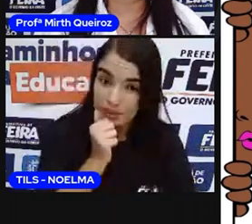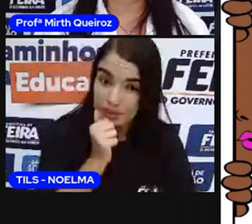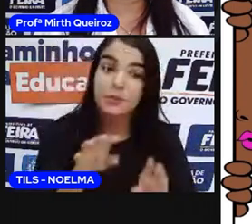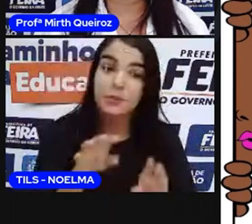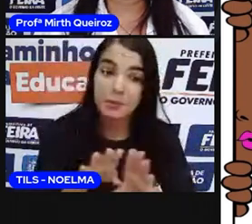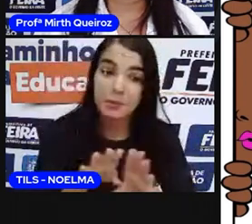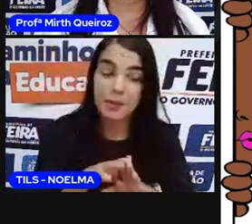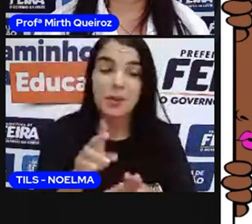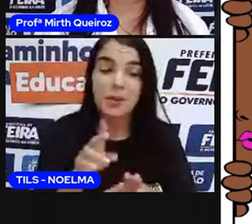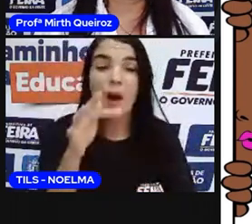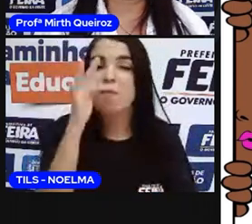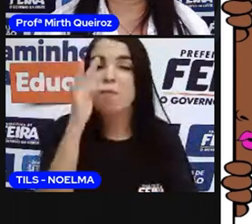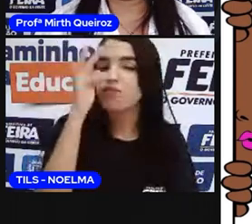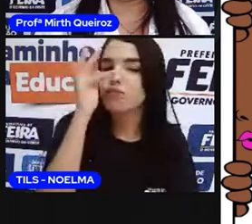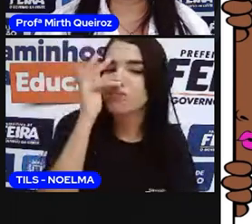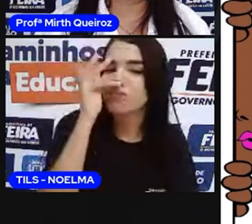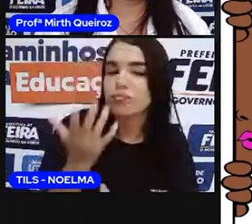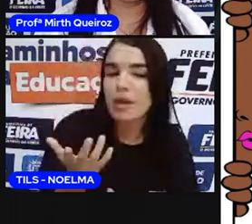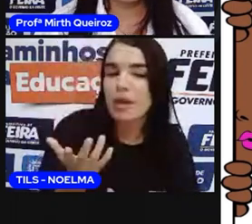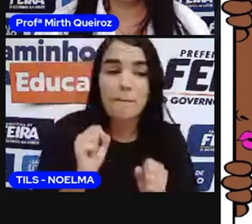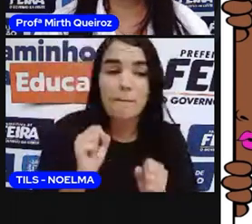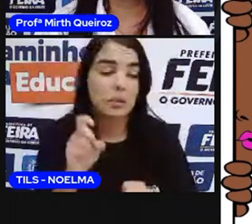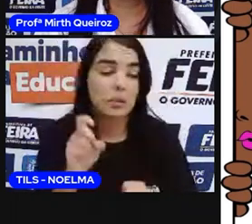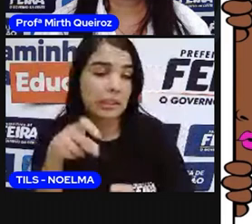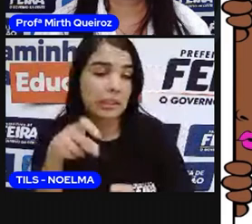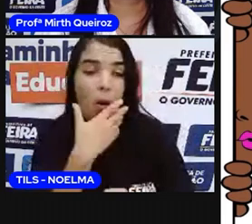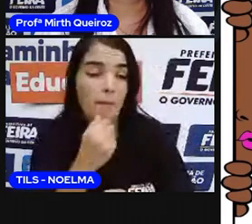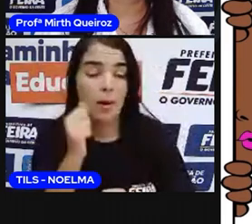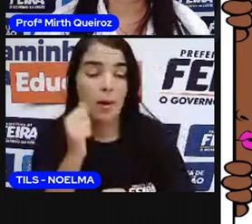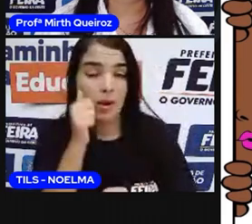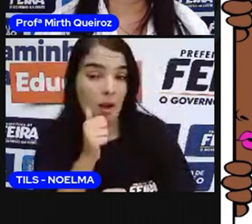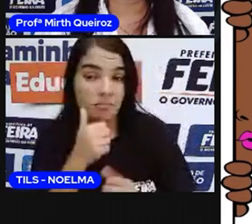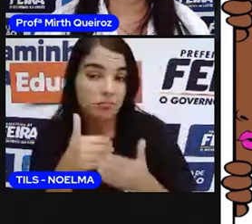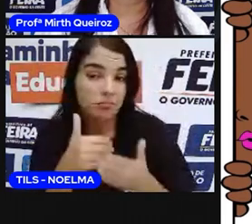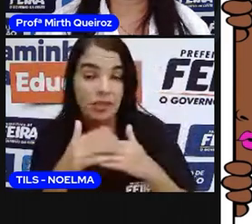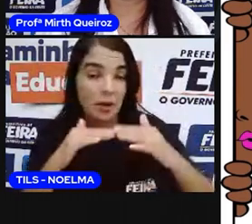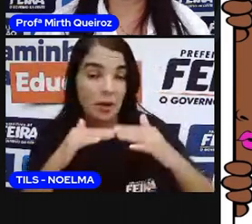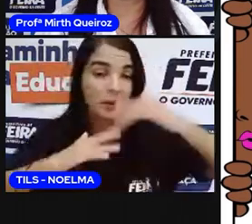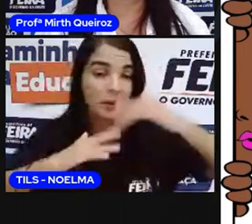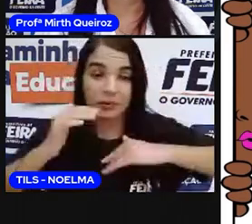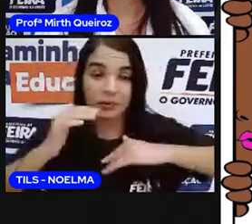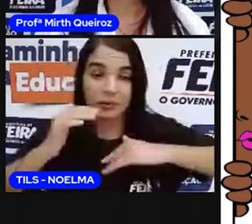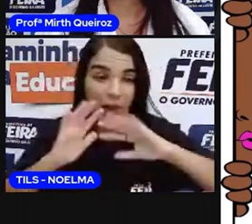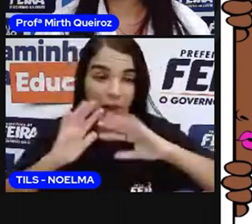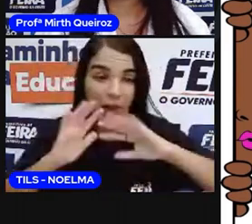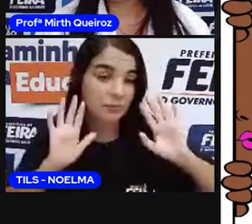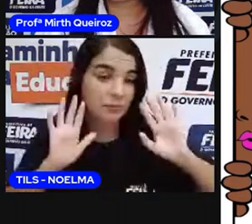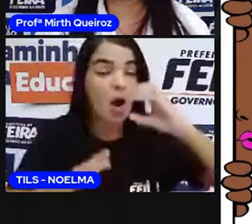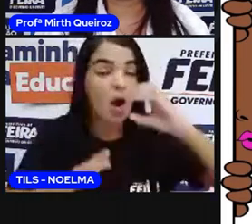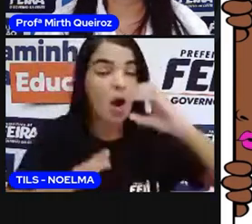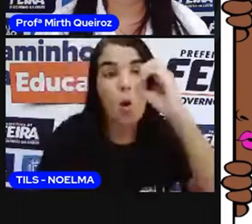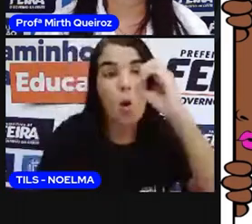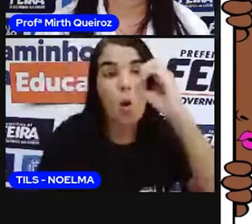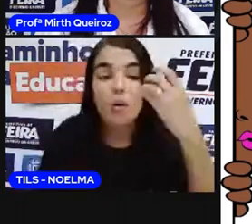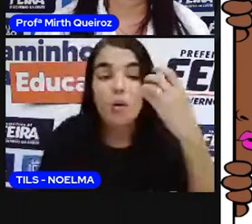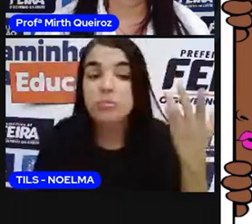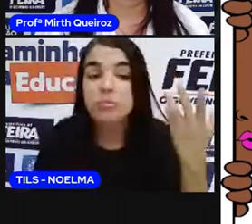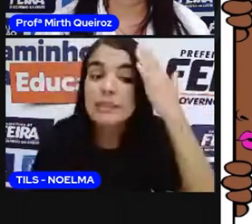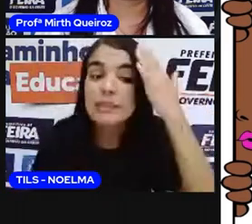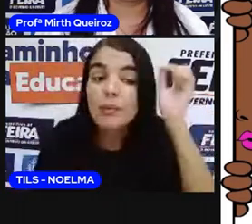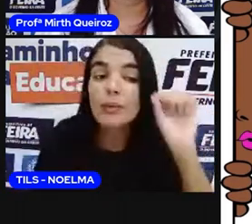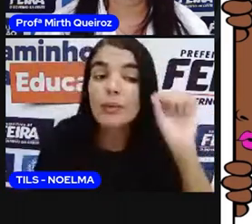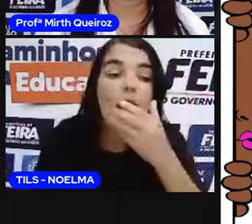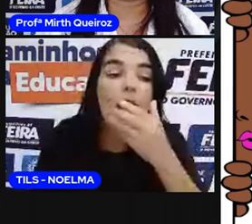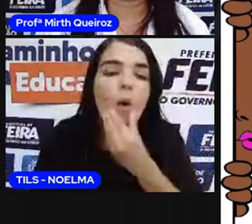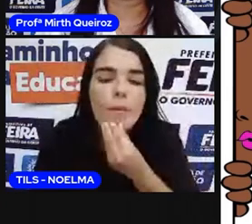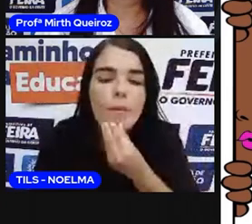assim, lá, florista, pode ser homem ou mulher. Então, se eu coloco o florista, é o homem. Se eu